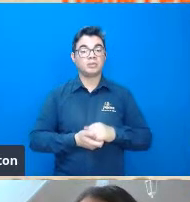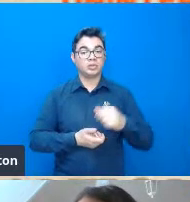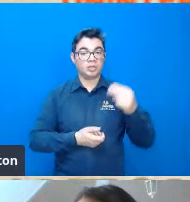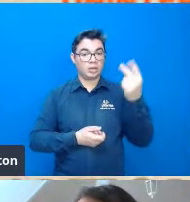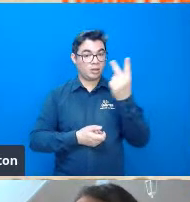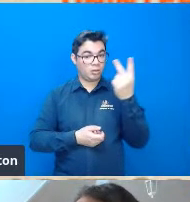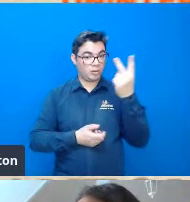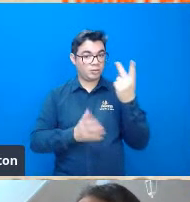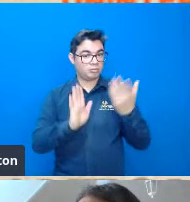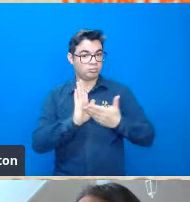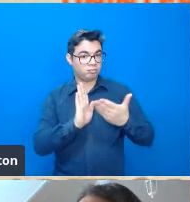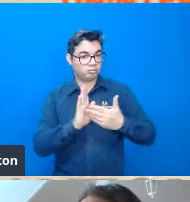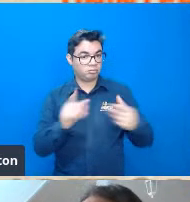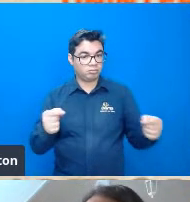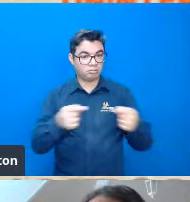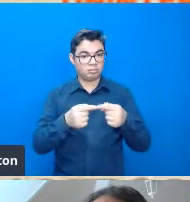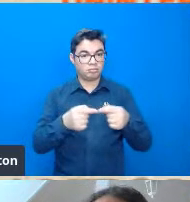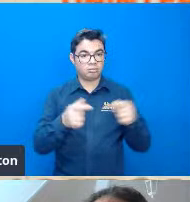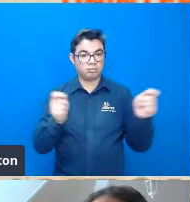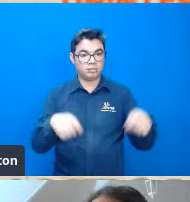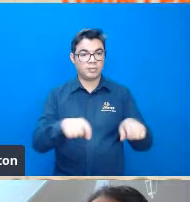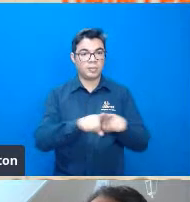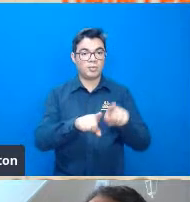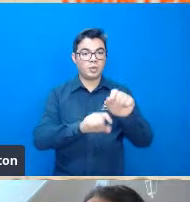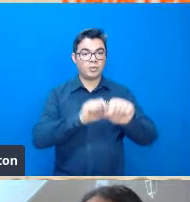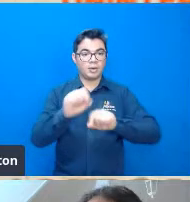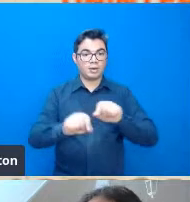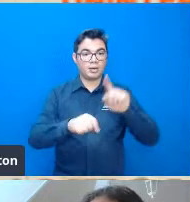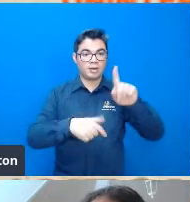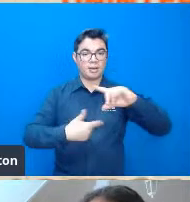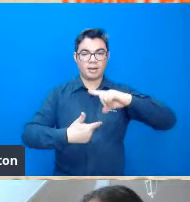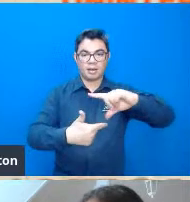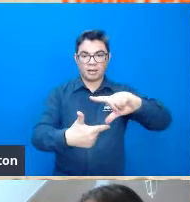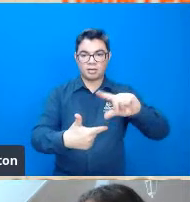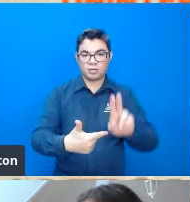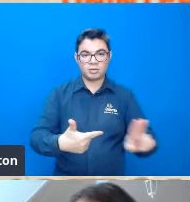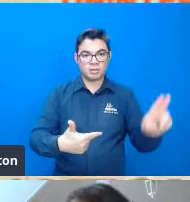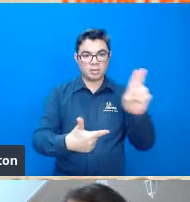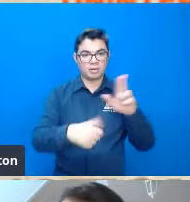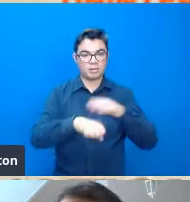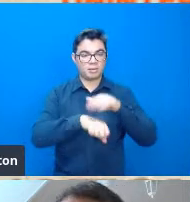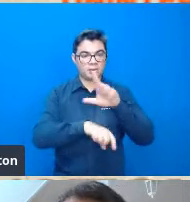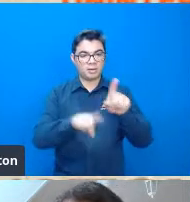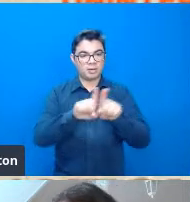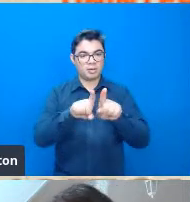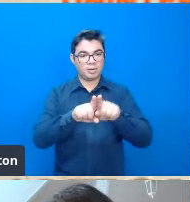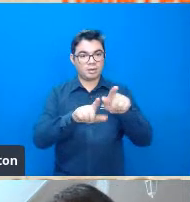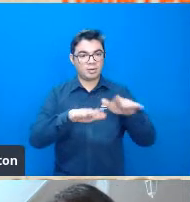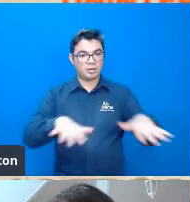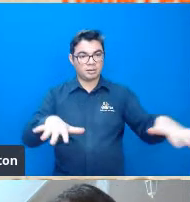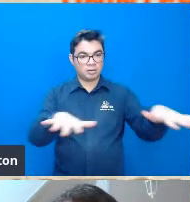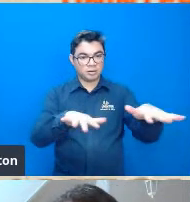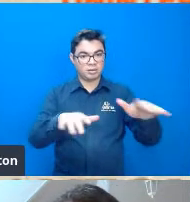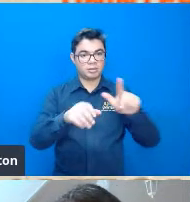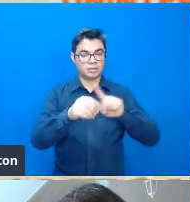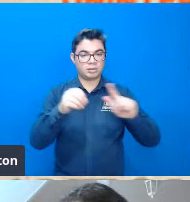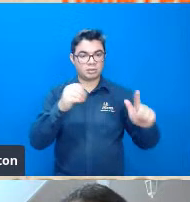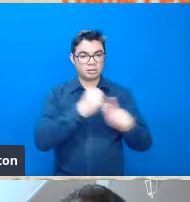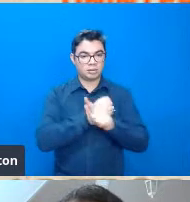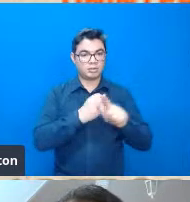esse livro de geomorfologia fluvial então também é um clássico muito utilizado que dentro do campo da geomorfologia